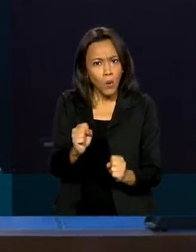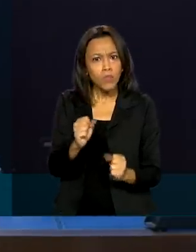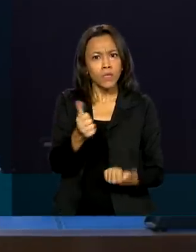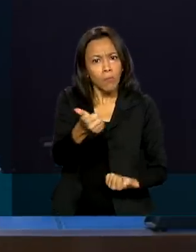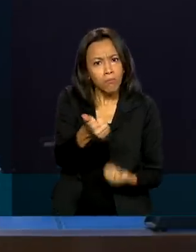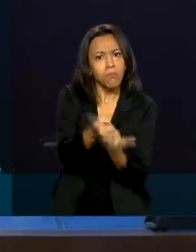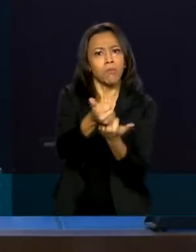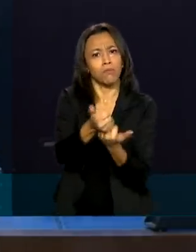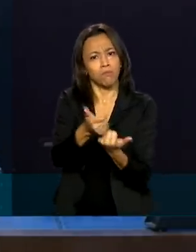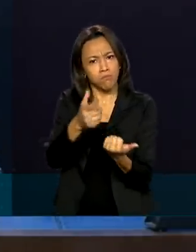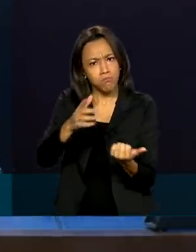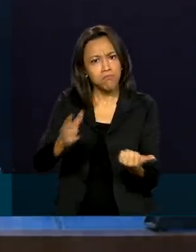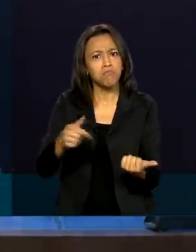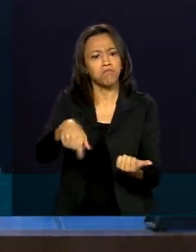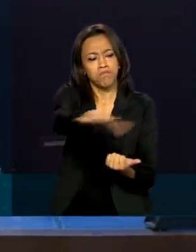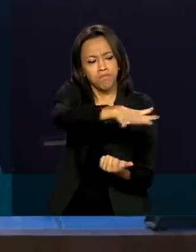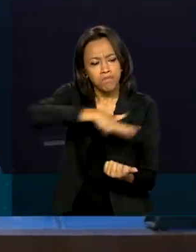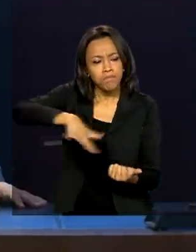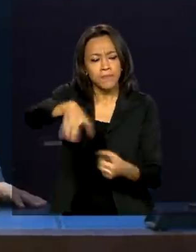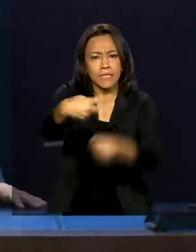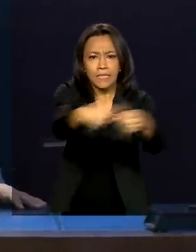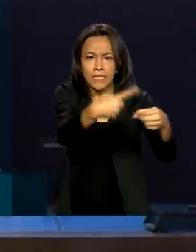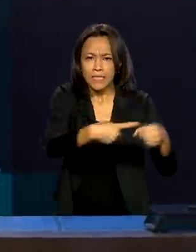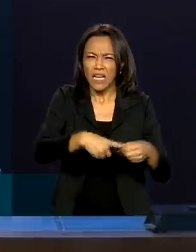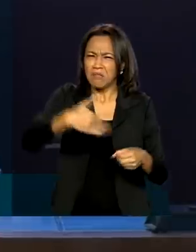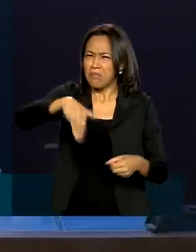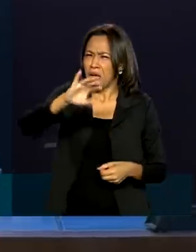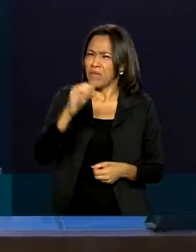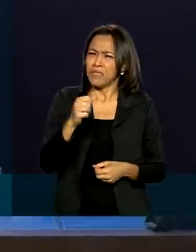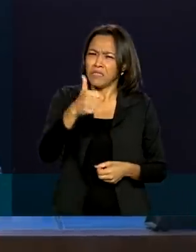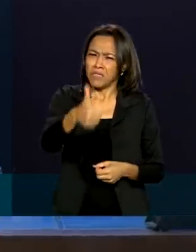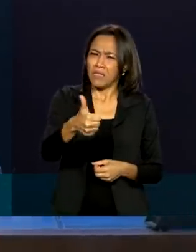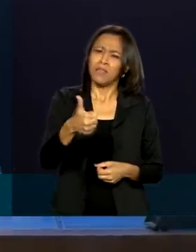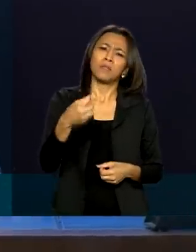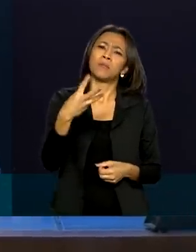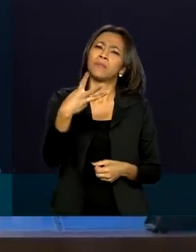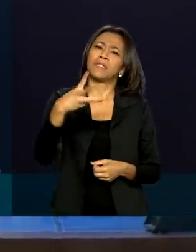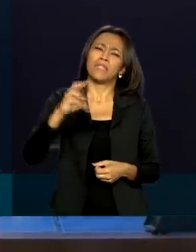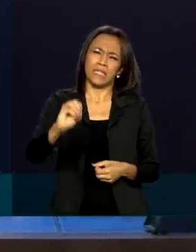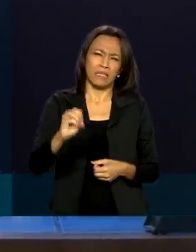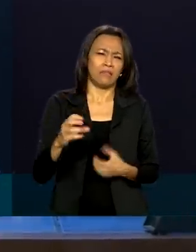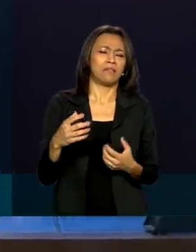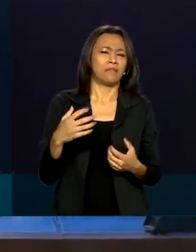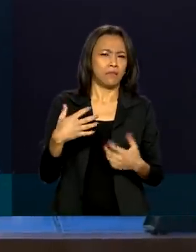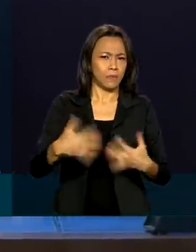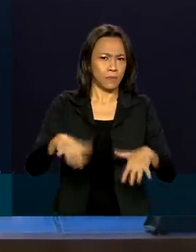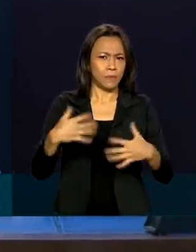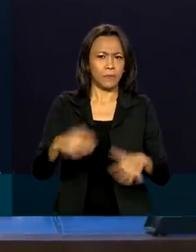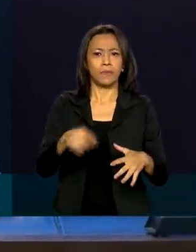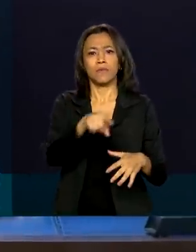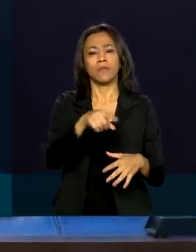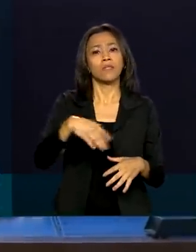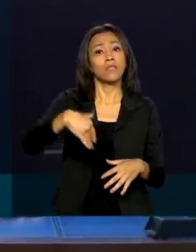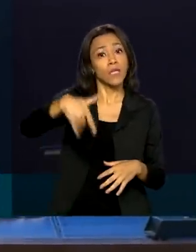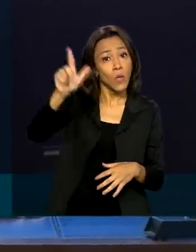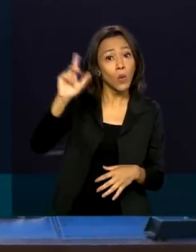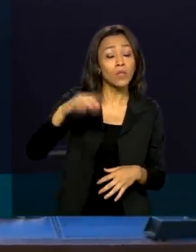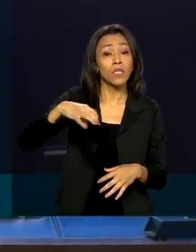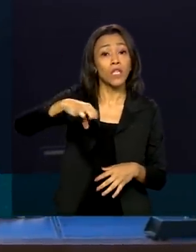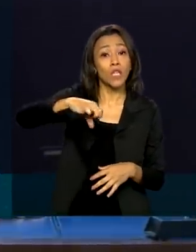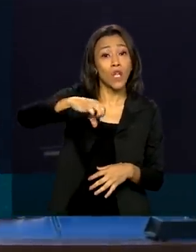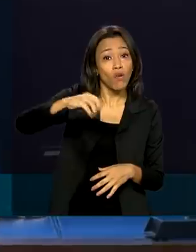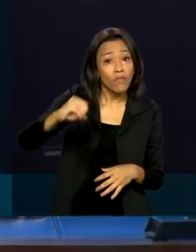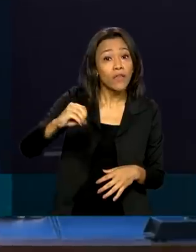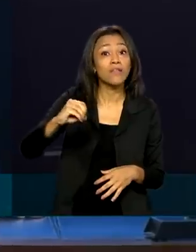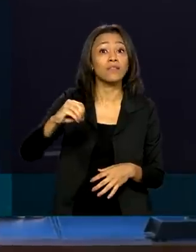seguramente, mais de 130 cidades, 40 ou 45 cidades de forma isolada e mais de 90